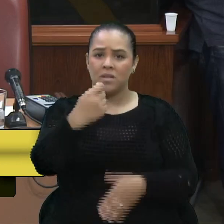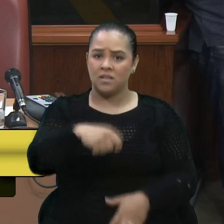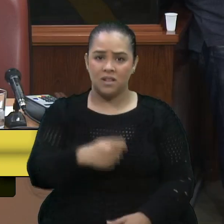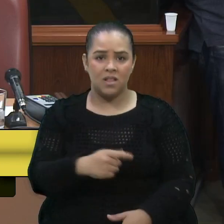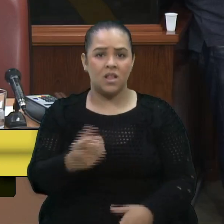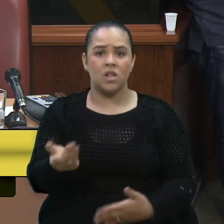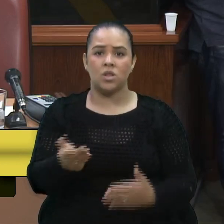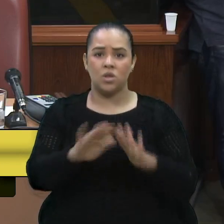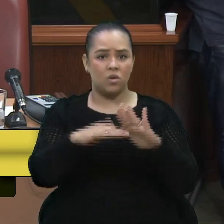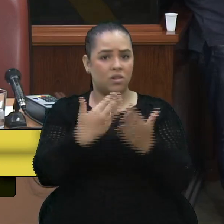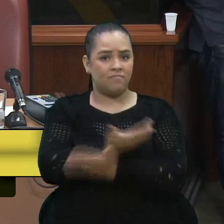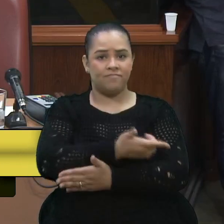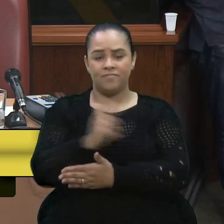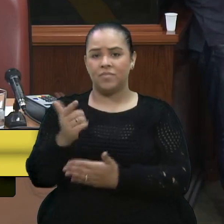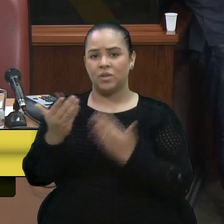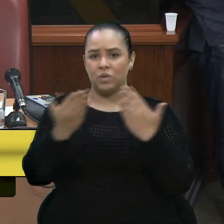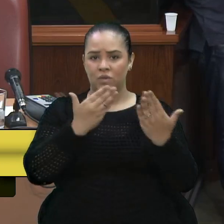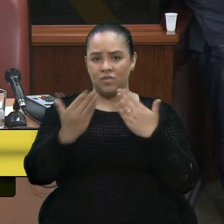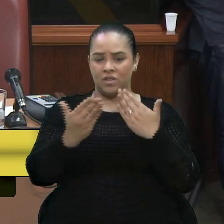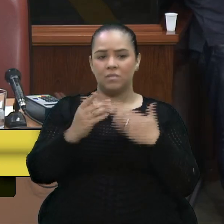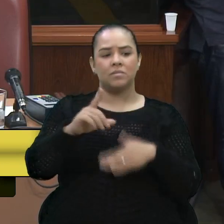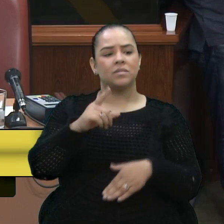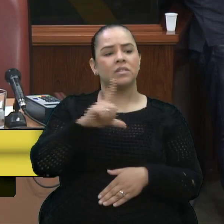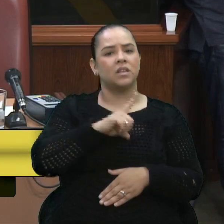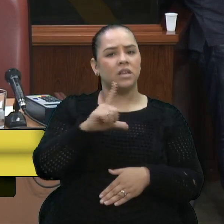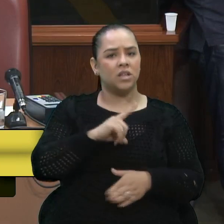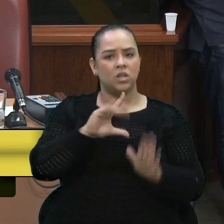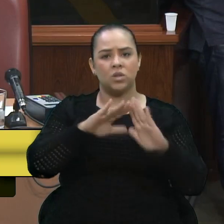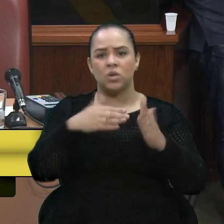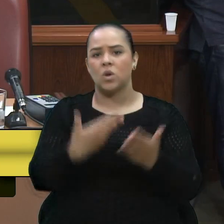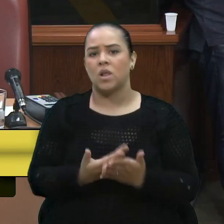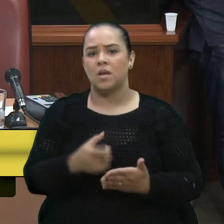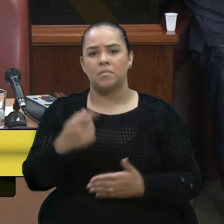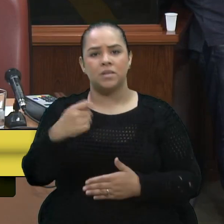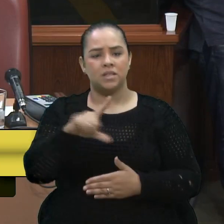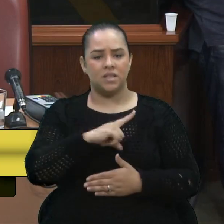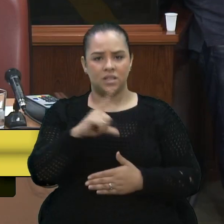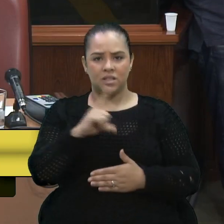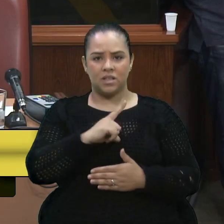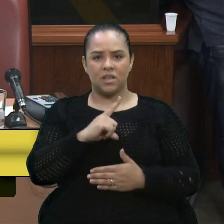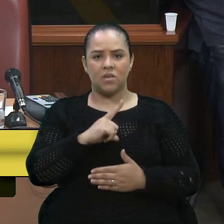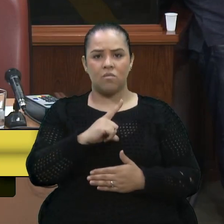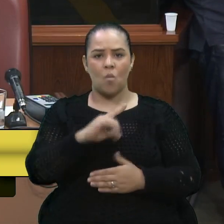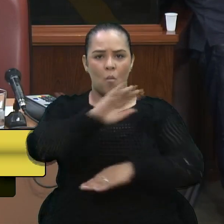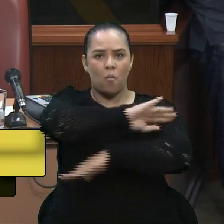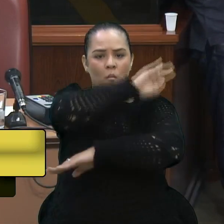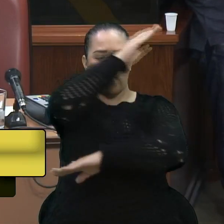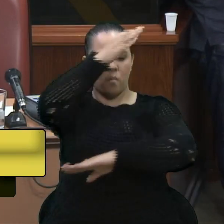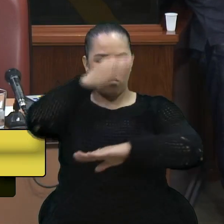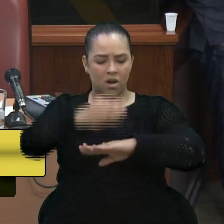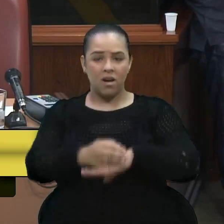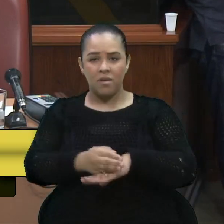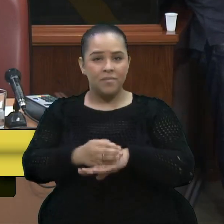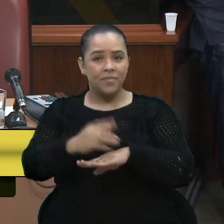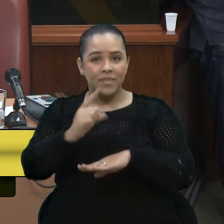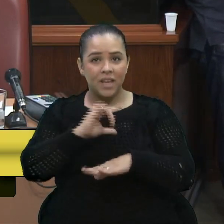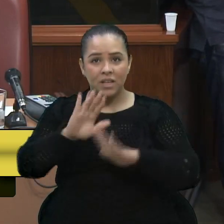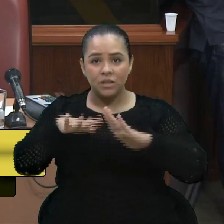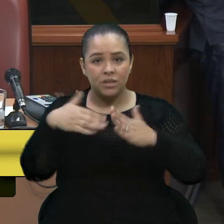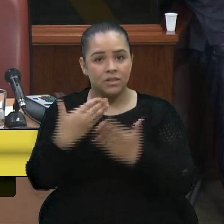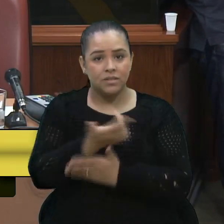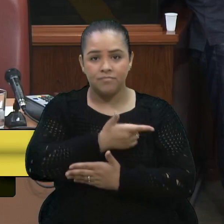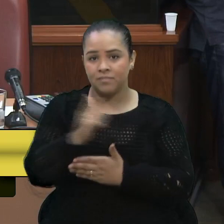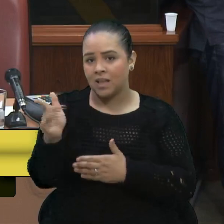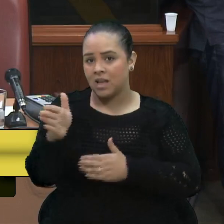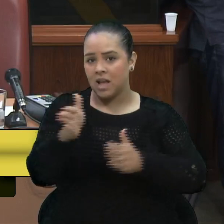dúvidas. A gente tem escolas que precisam de quadras fechadas, a gente tem situações de escolas onde não temos ainda a